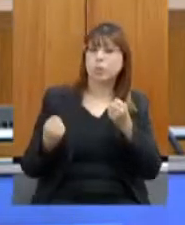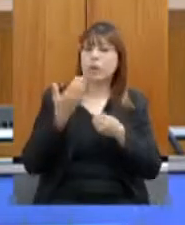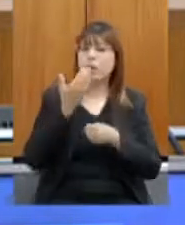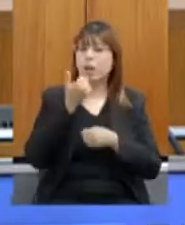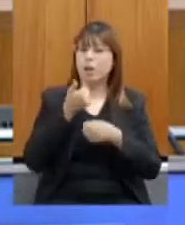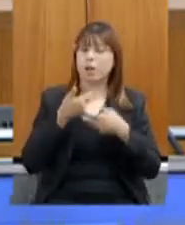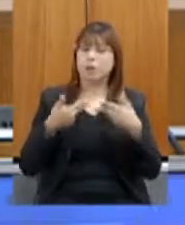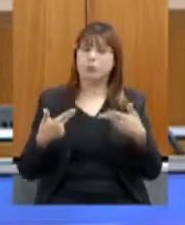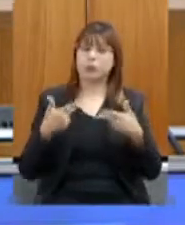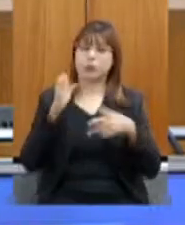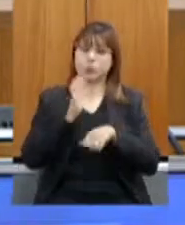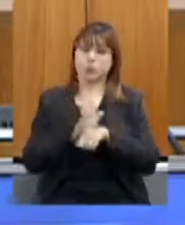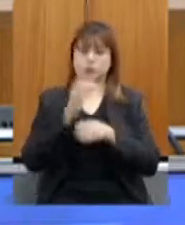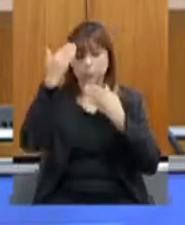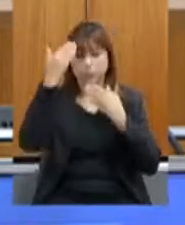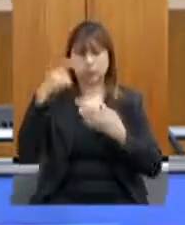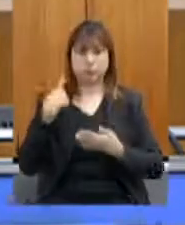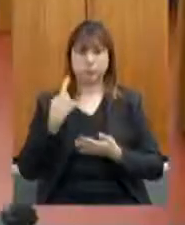muito obrigada deputado